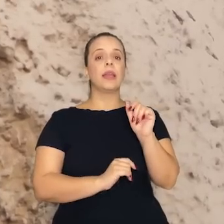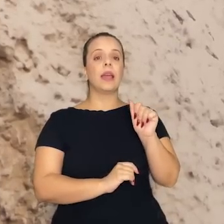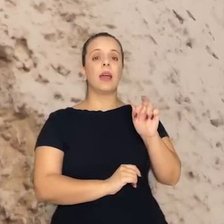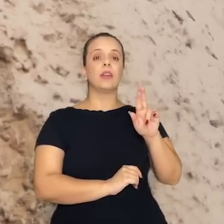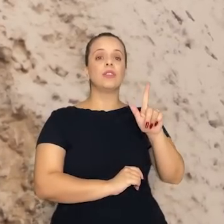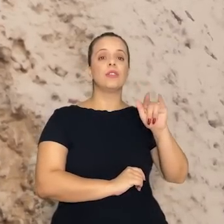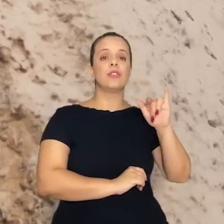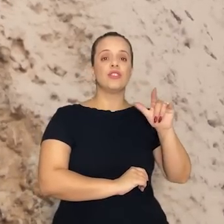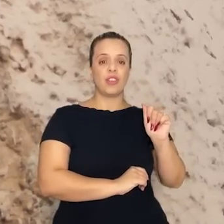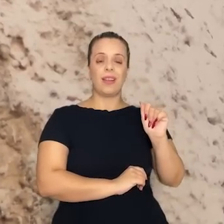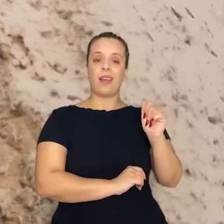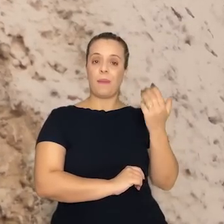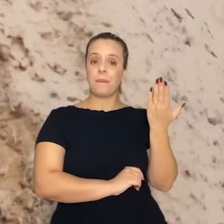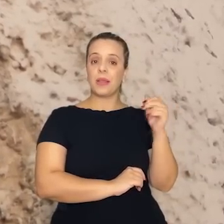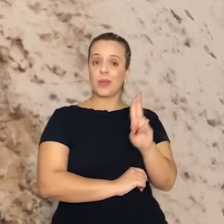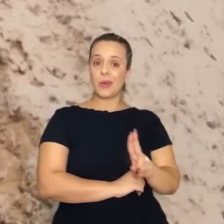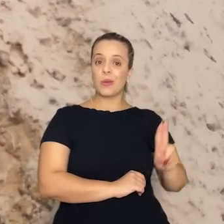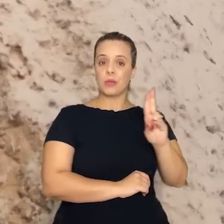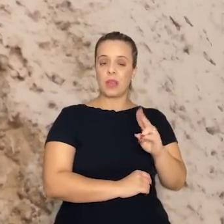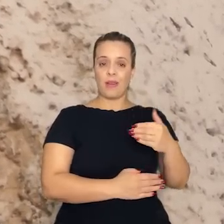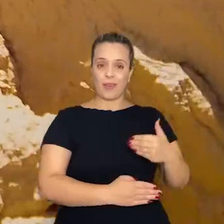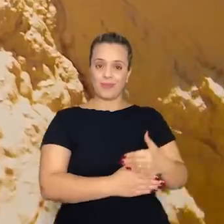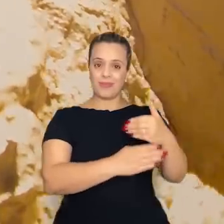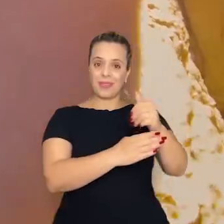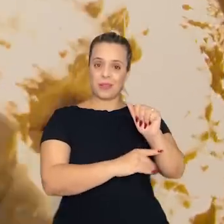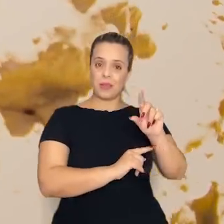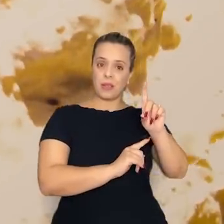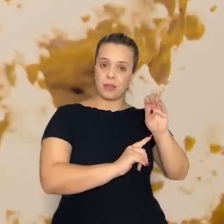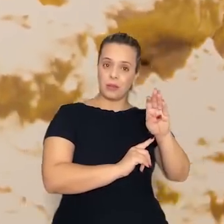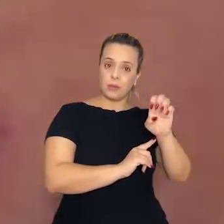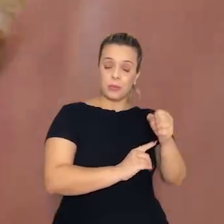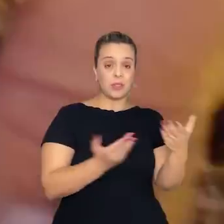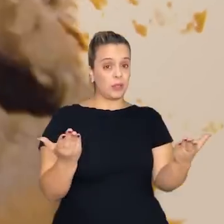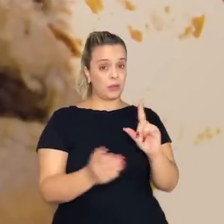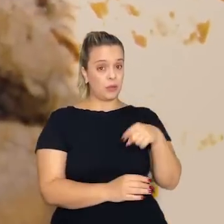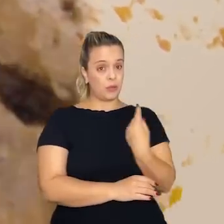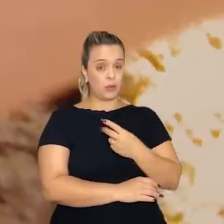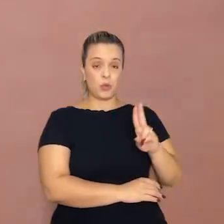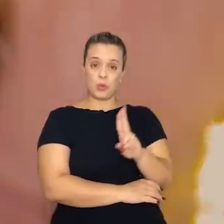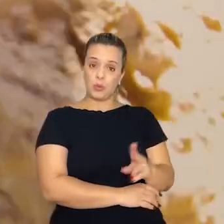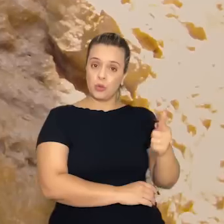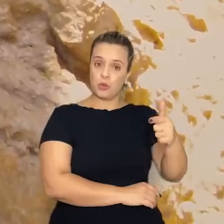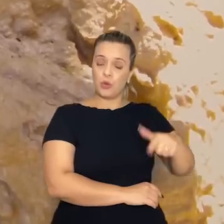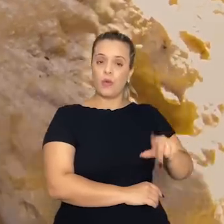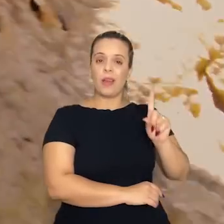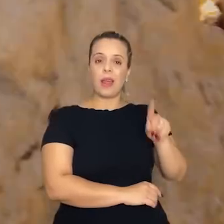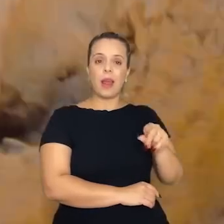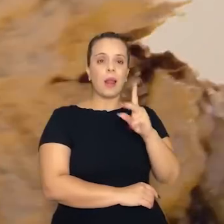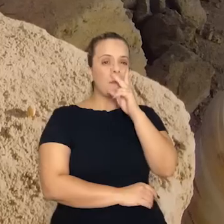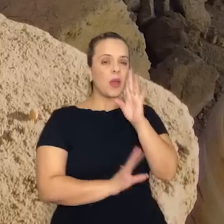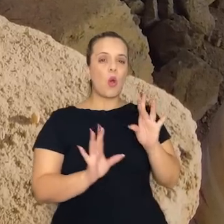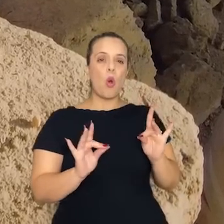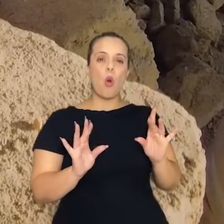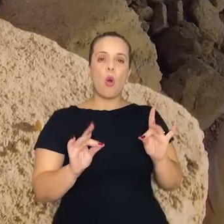ela era utilizada nos adobes e como a gente está utilizando nos adobes, ela é um ligante